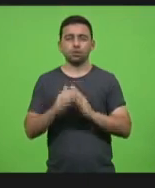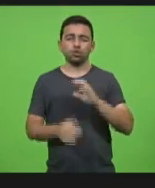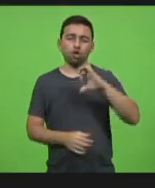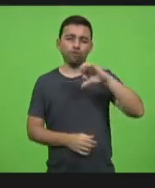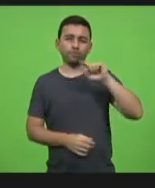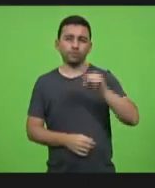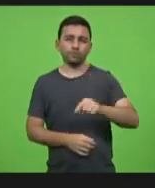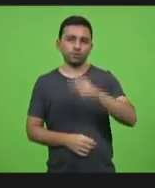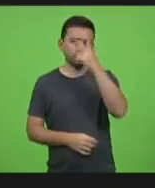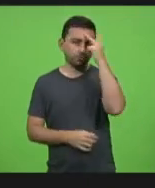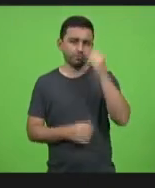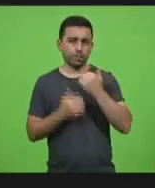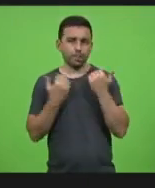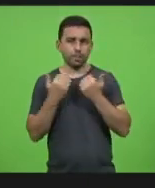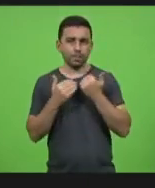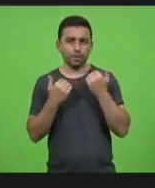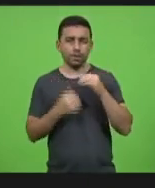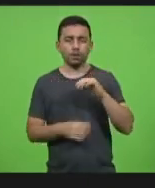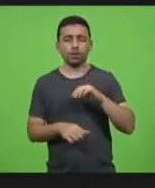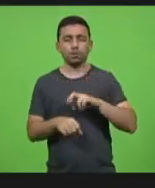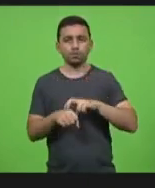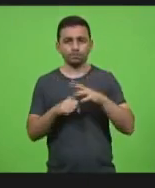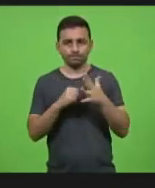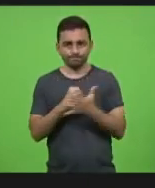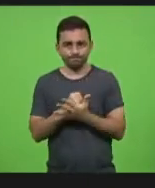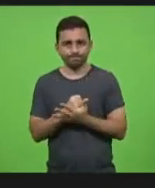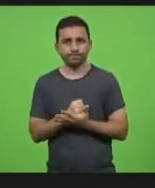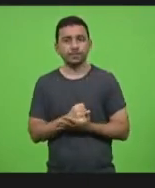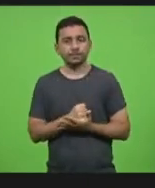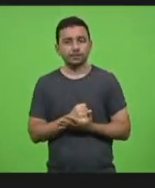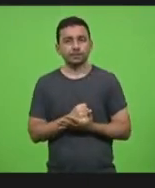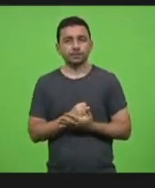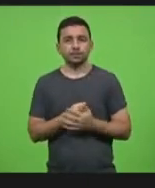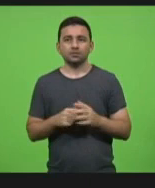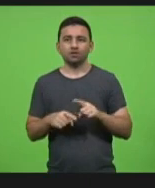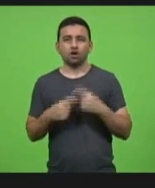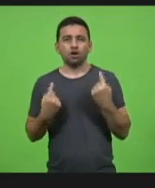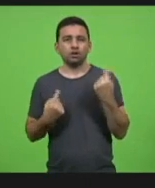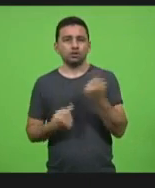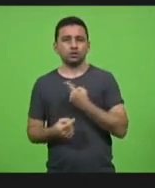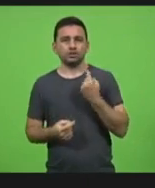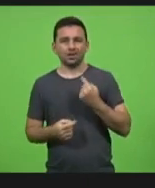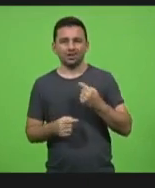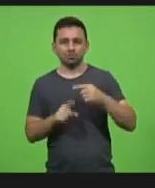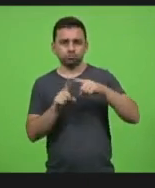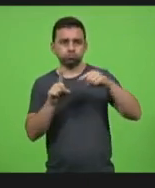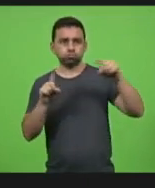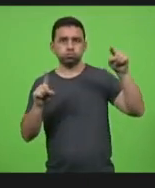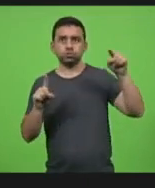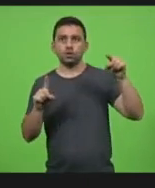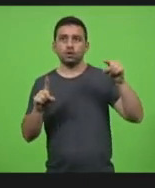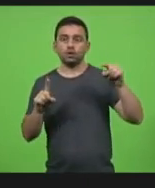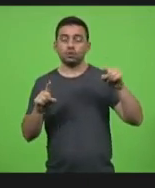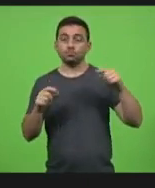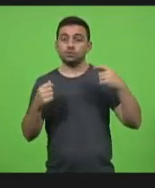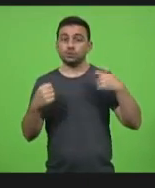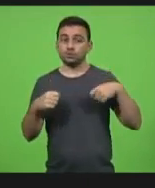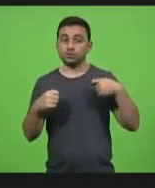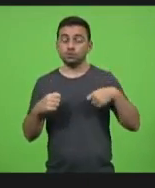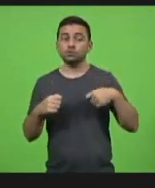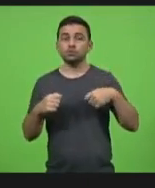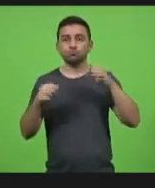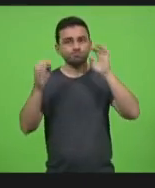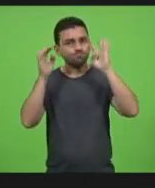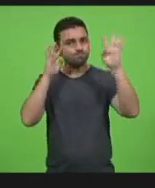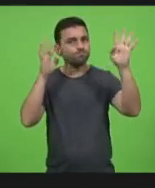já no nosso estado a gente não pode tratar esse número esses números com frieza esses números não